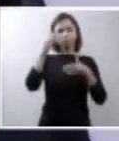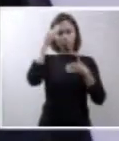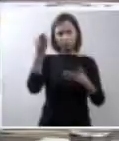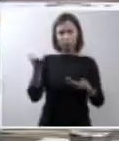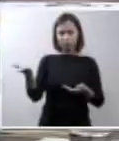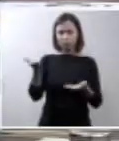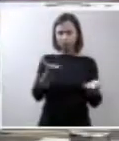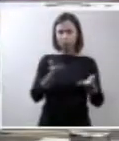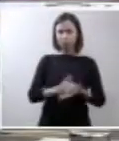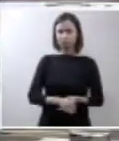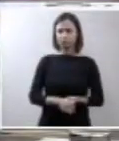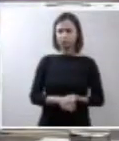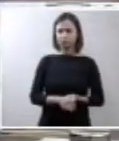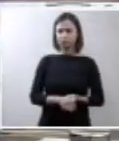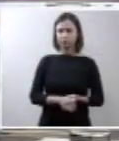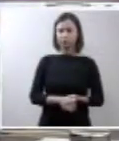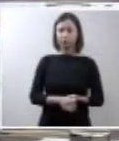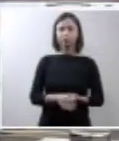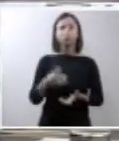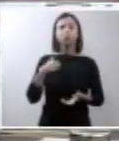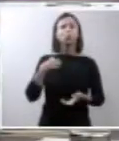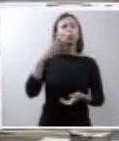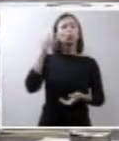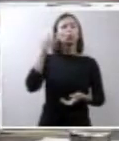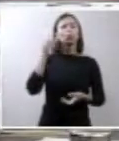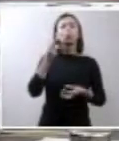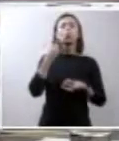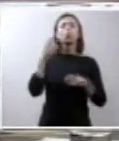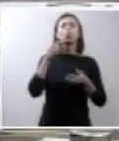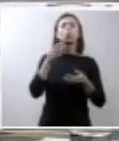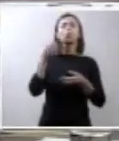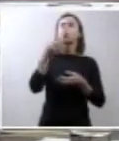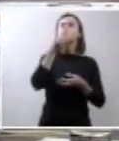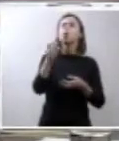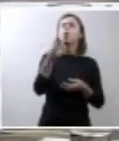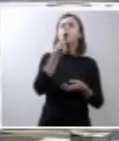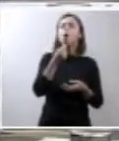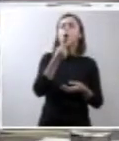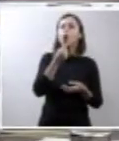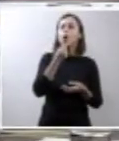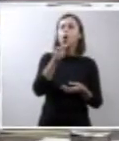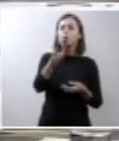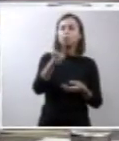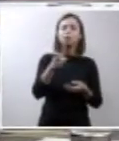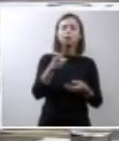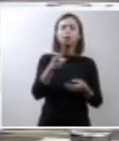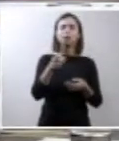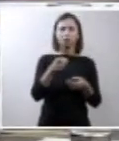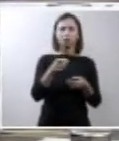Eu gostaria de ouvir um depoimento do senhor de qual foi o seu sentimento que